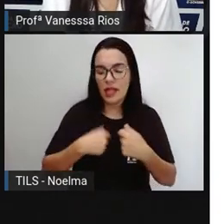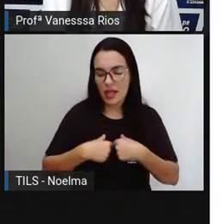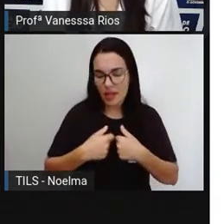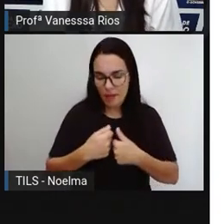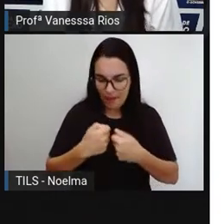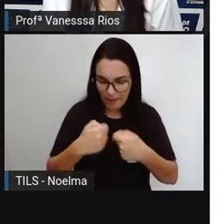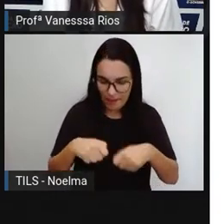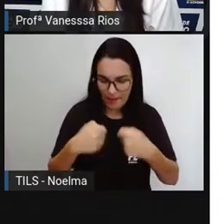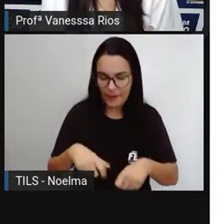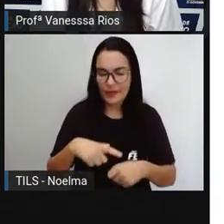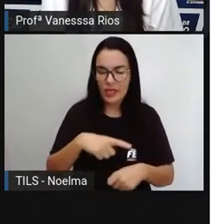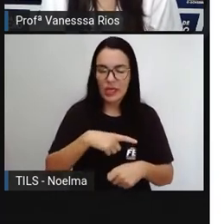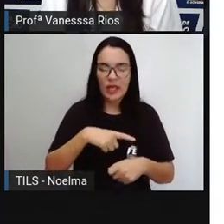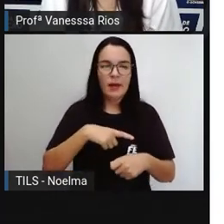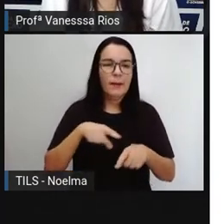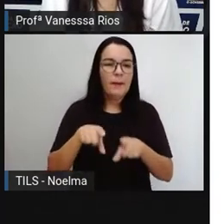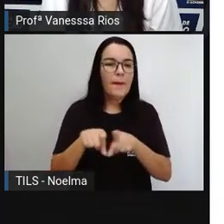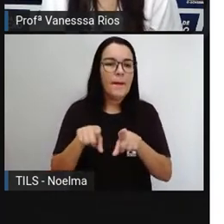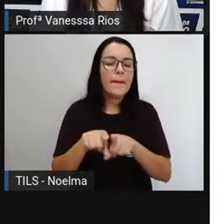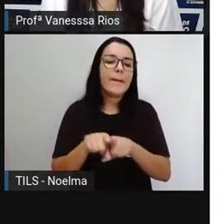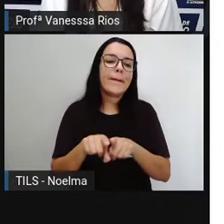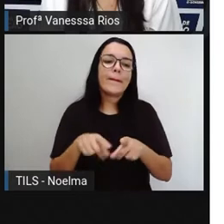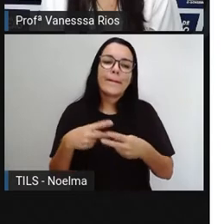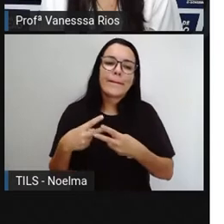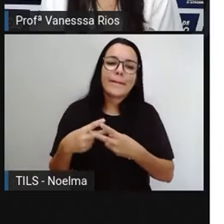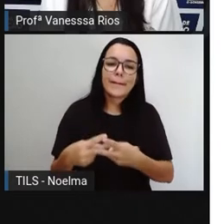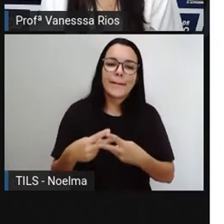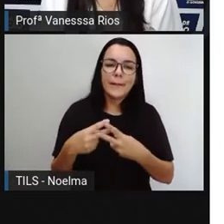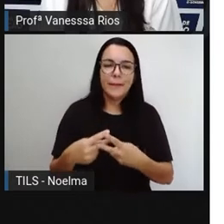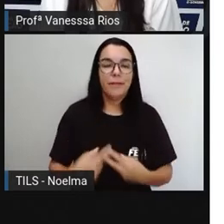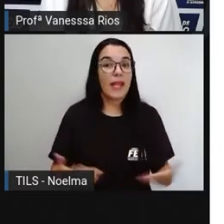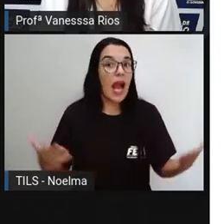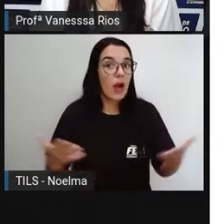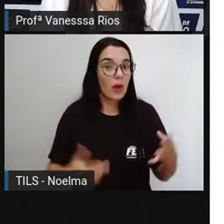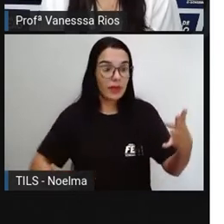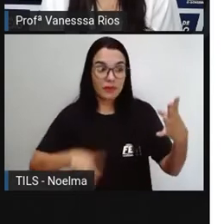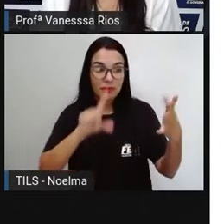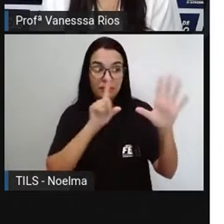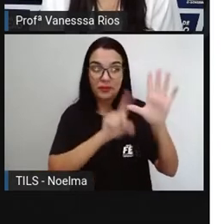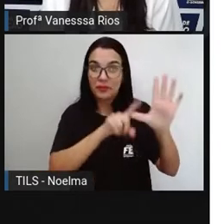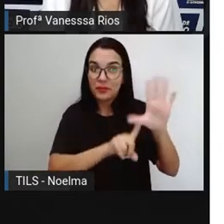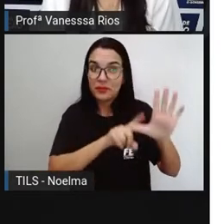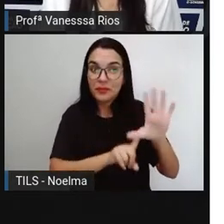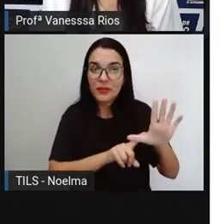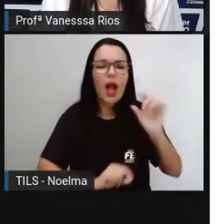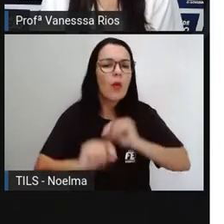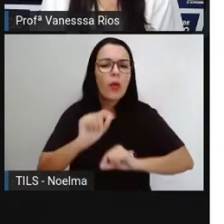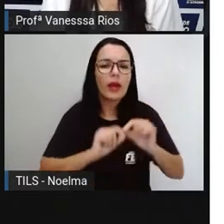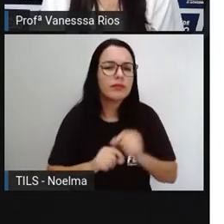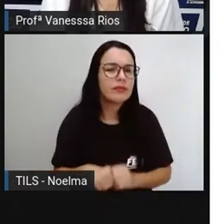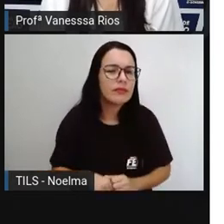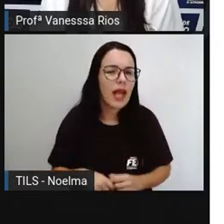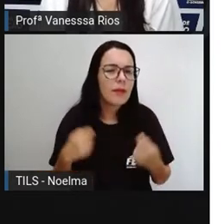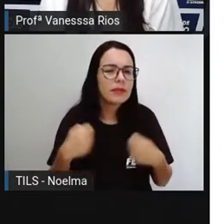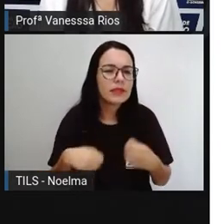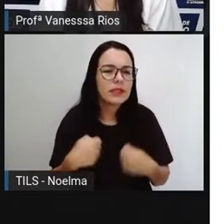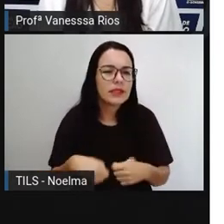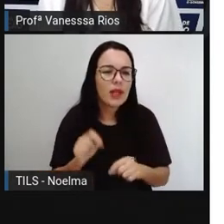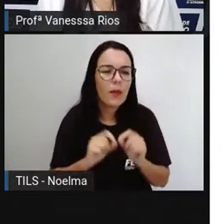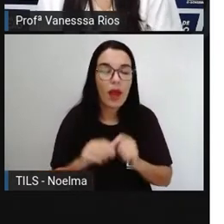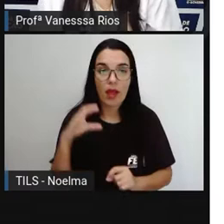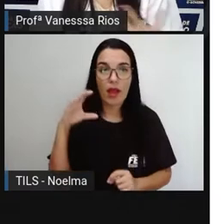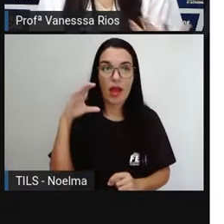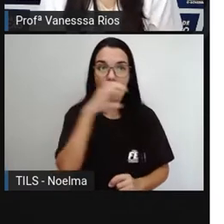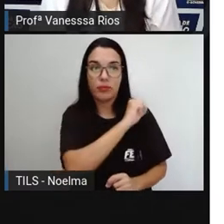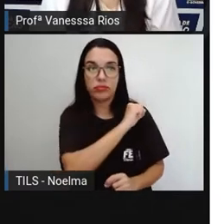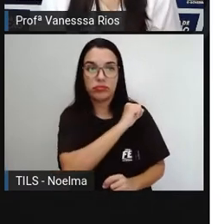interessante, tão importante. Olha só, velocidade. Algumas pessoas podem se preocupar em ler